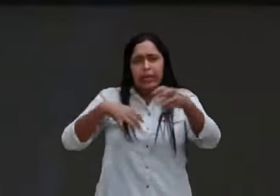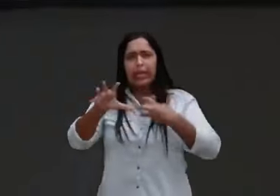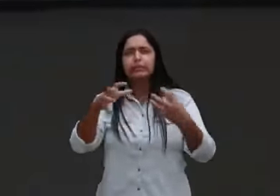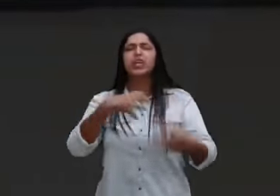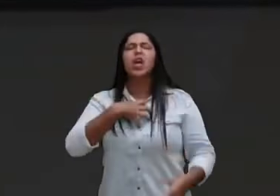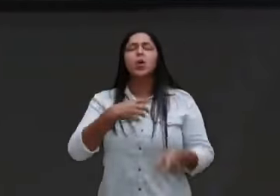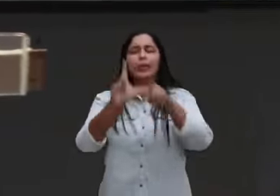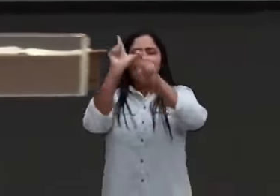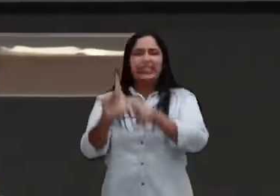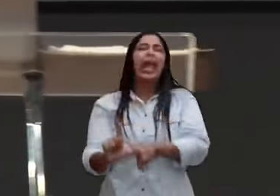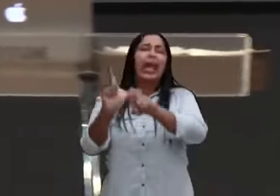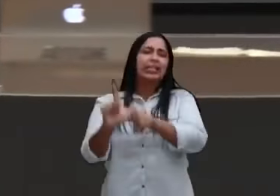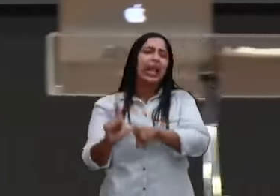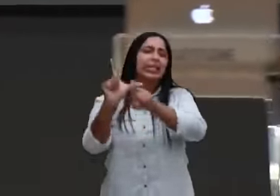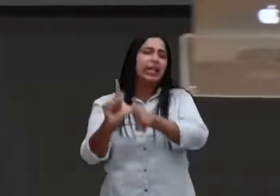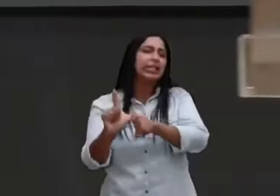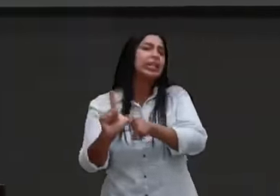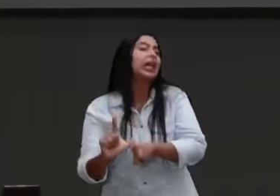tudo que a gente,